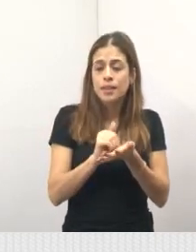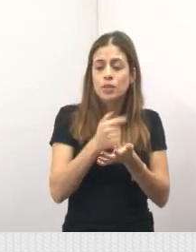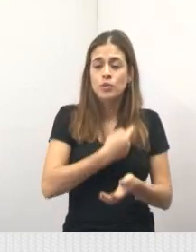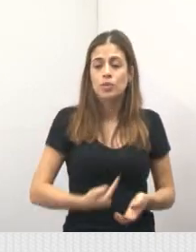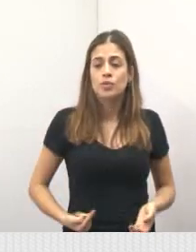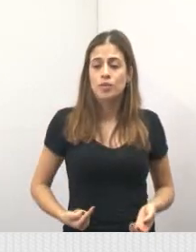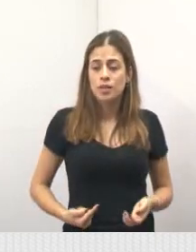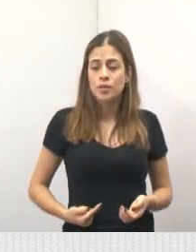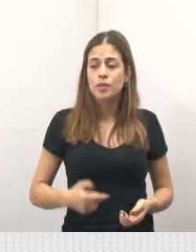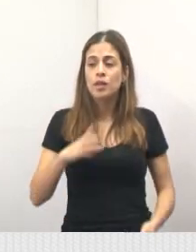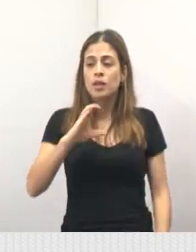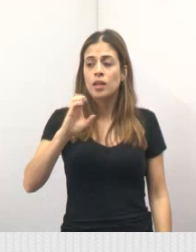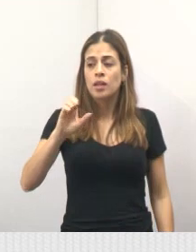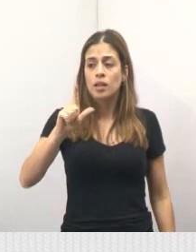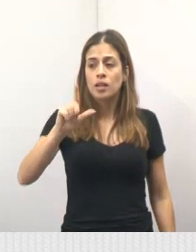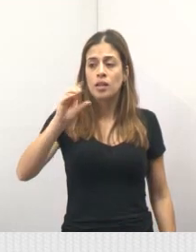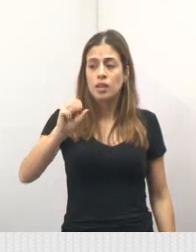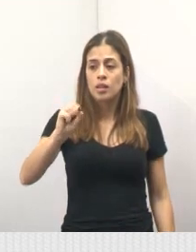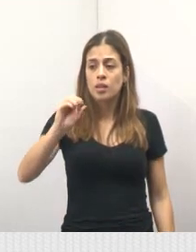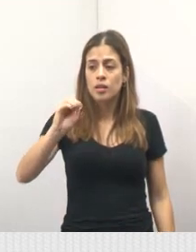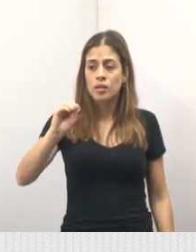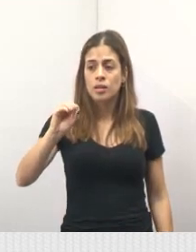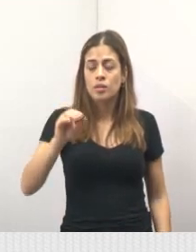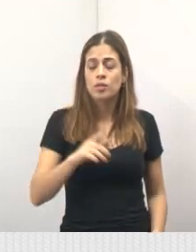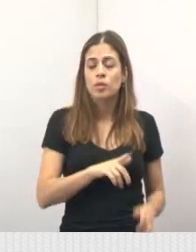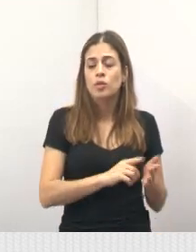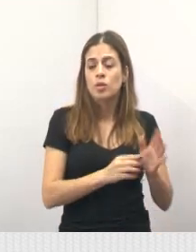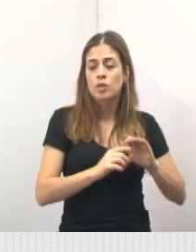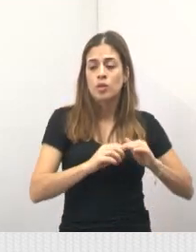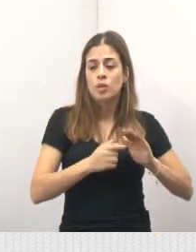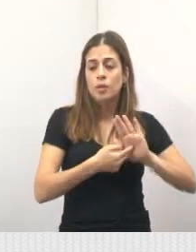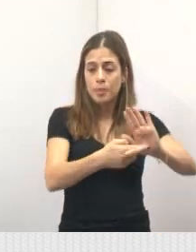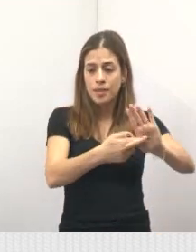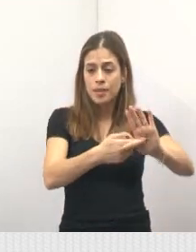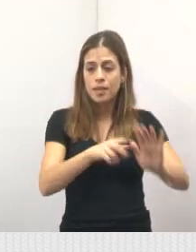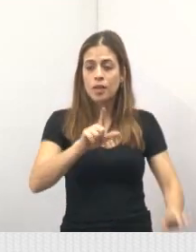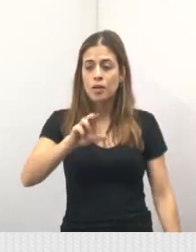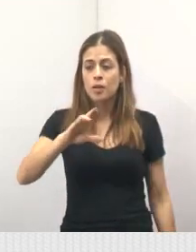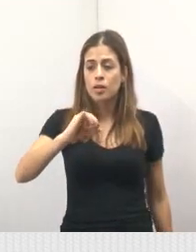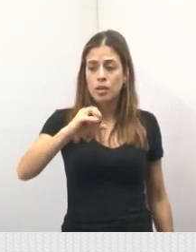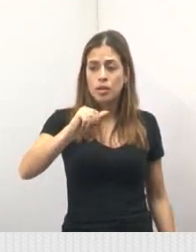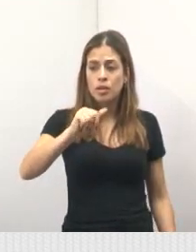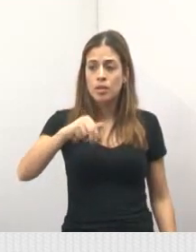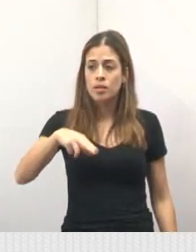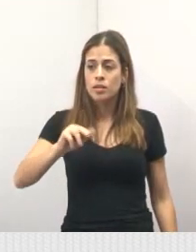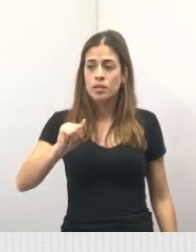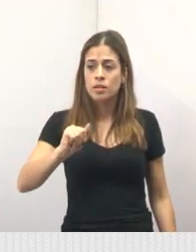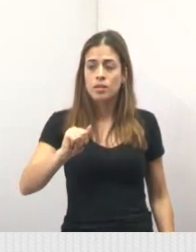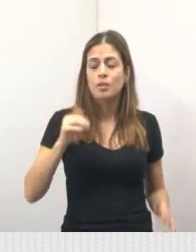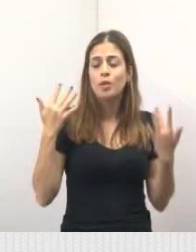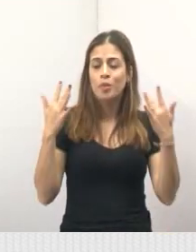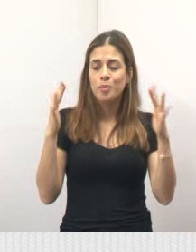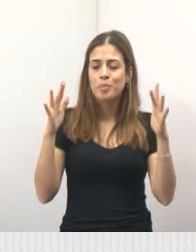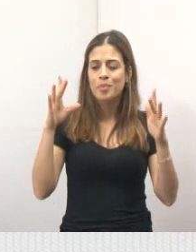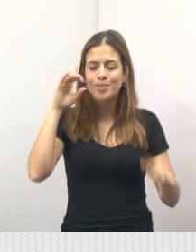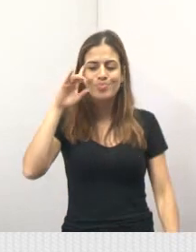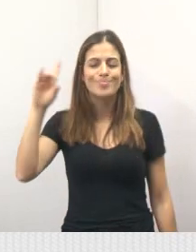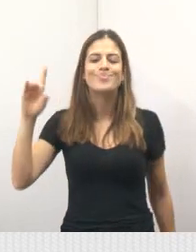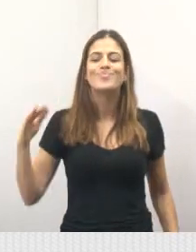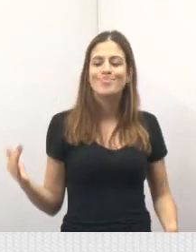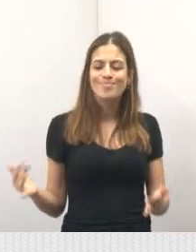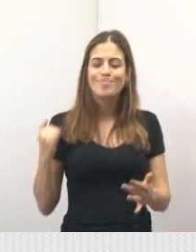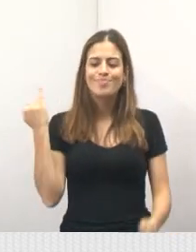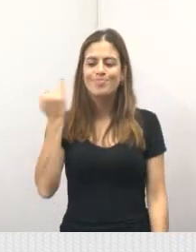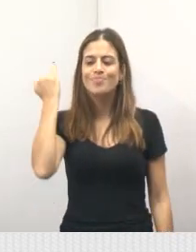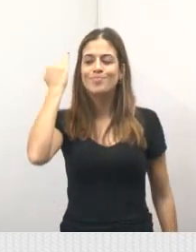Florencio, juntamente aqui, em nome da Luciana, com a comunidade local, para comemorar esse grande dia, não é isso? Mais de 10 milhões de investimentos,